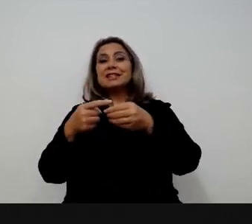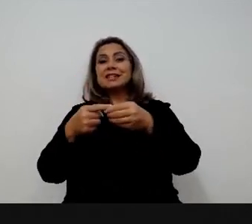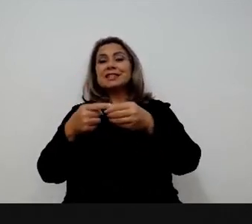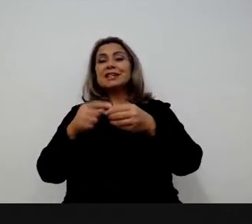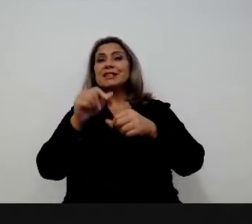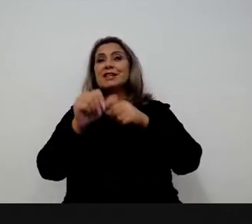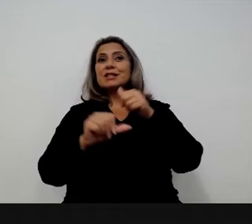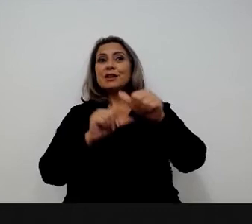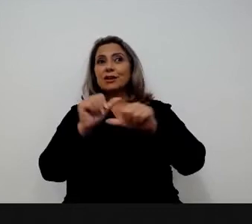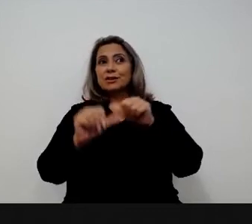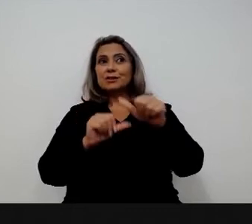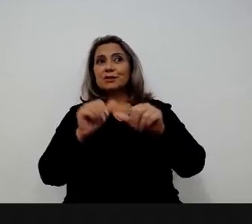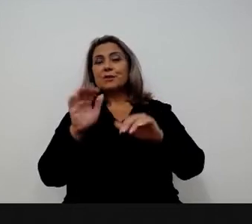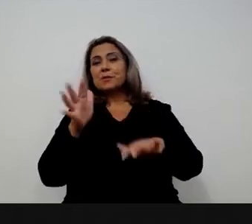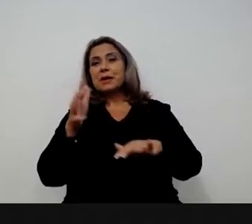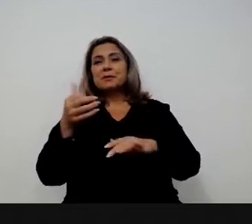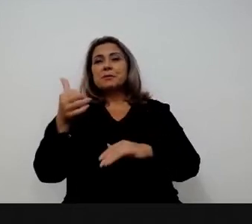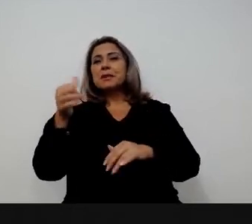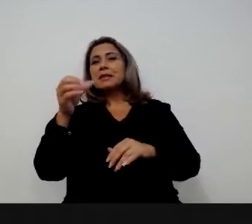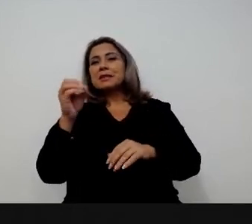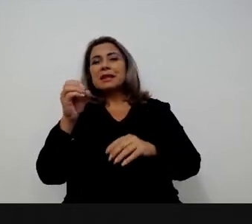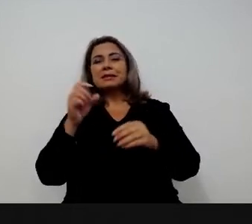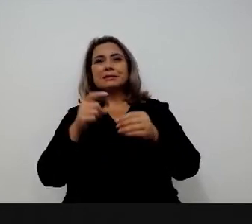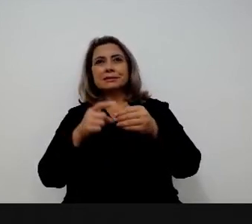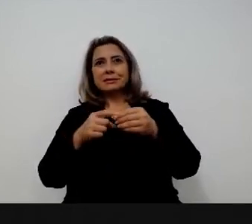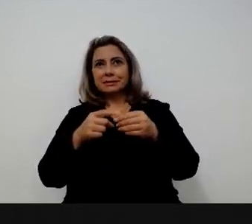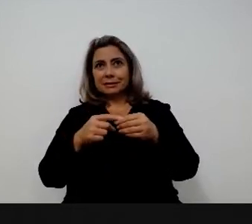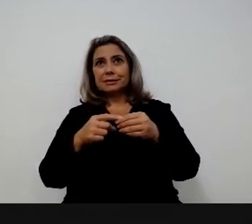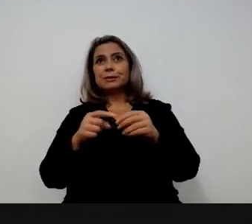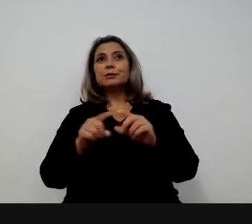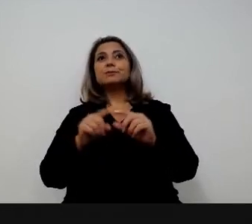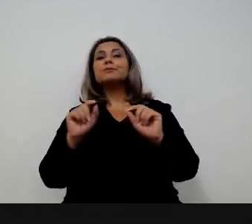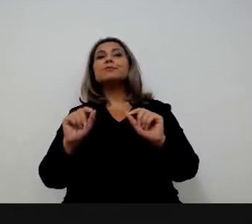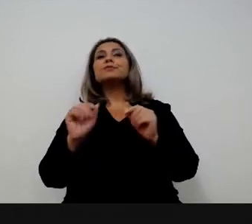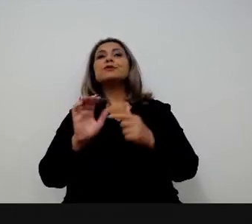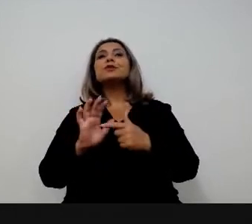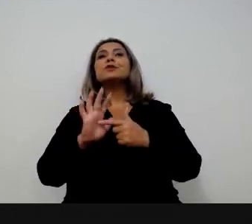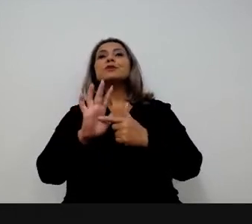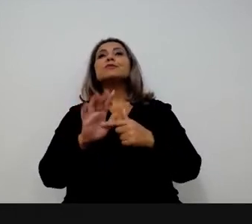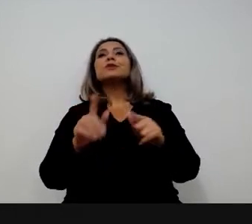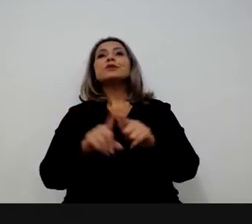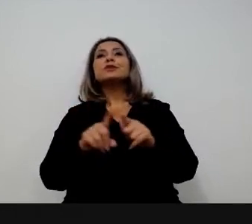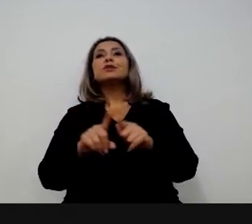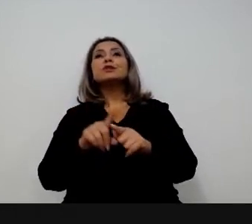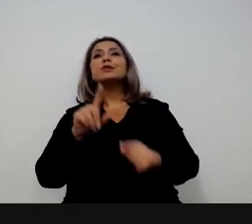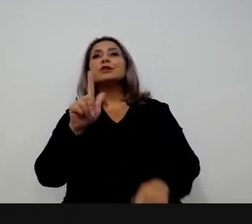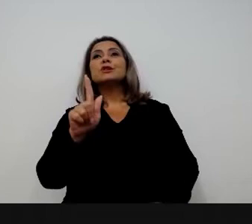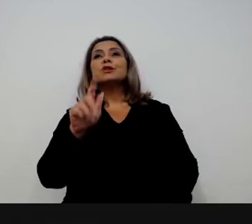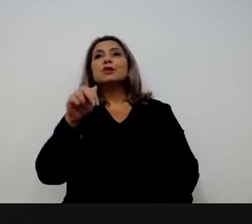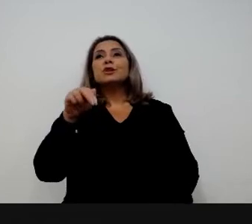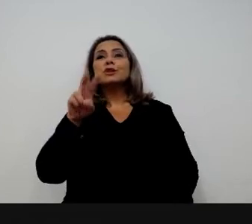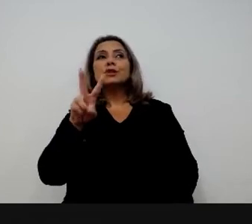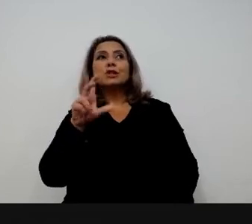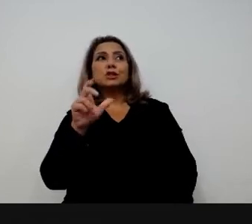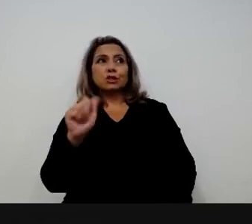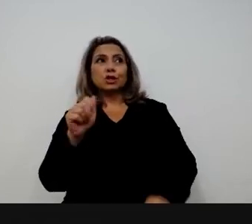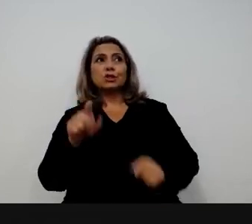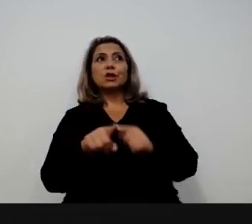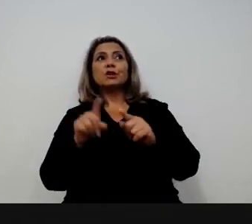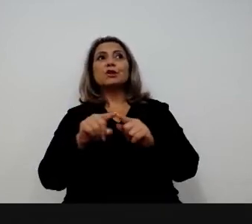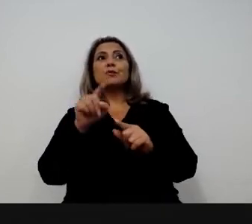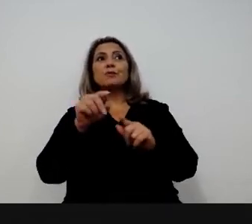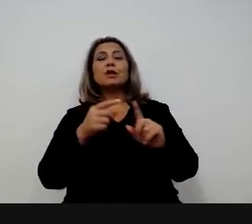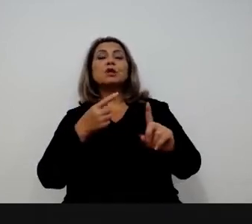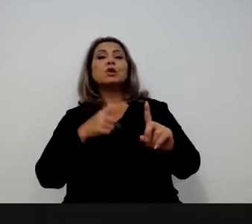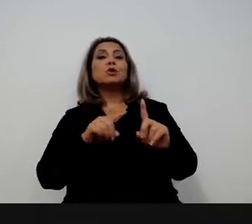cerca de dez cidades por chamada. E, além disso, o Genova também tem a plataforma de